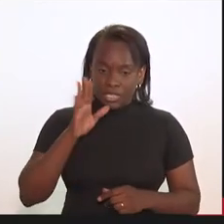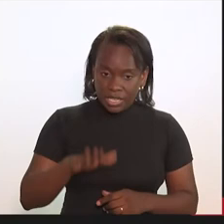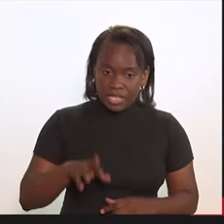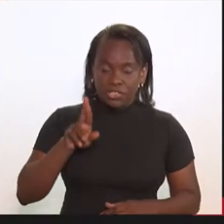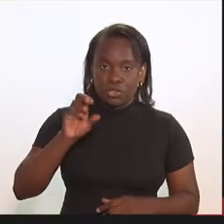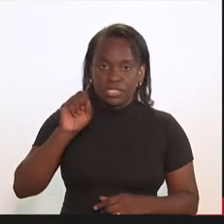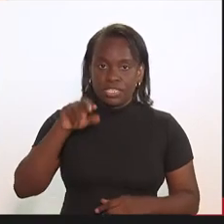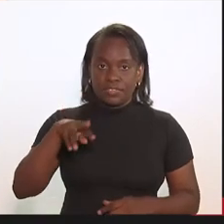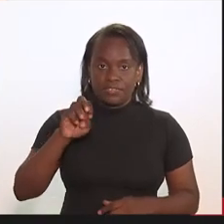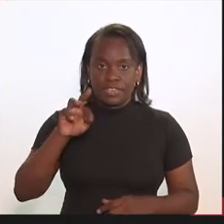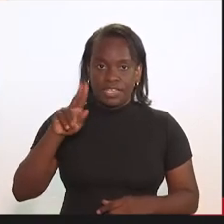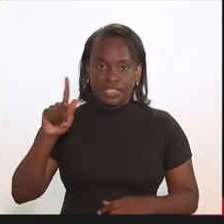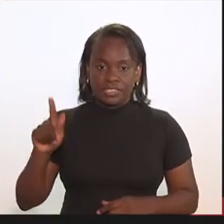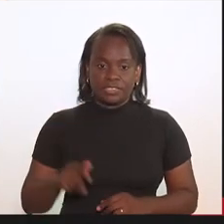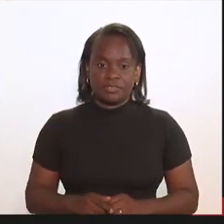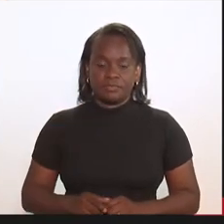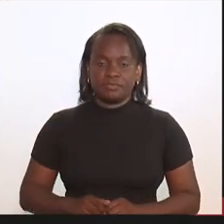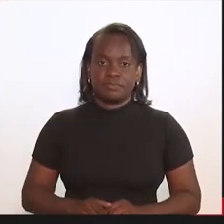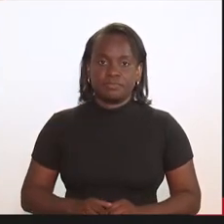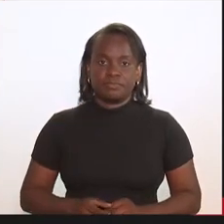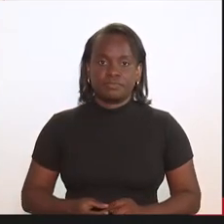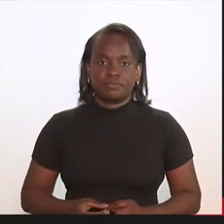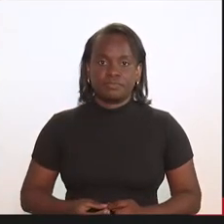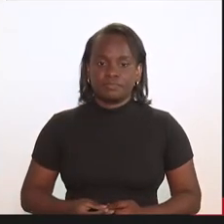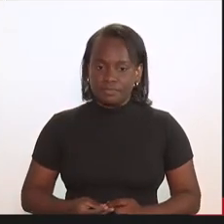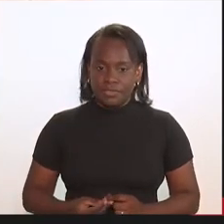Boa tarde, Rosenberg. Não?